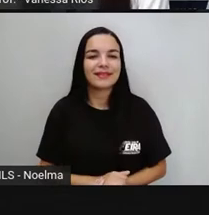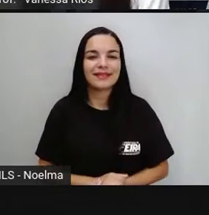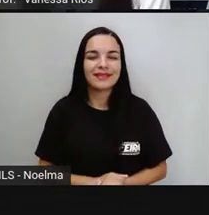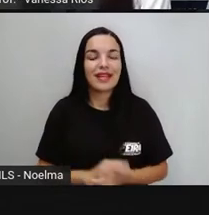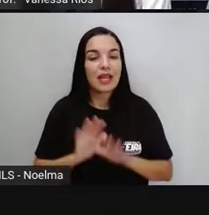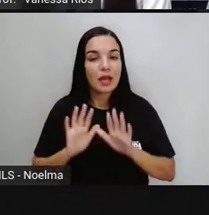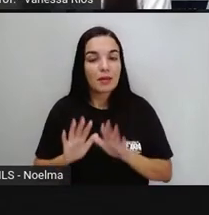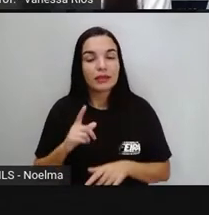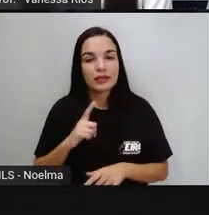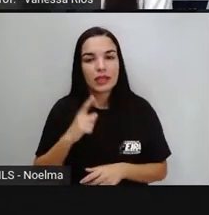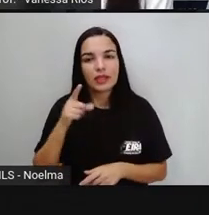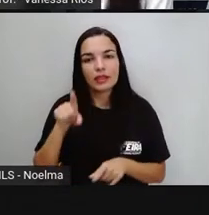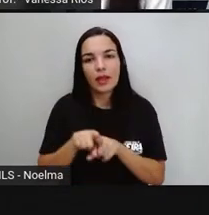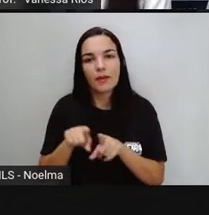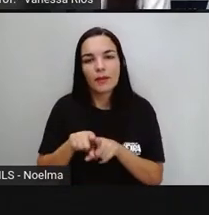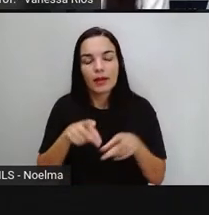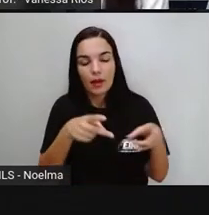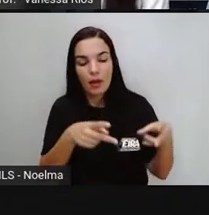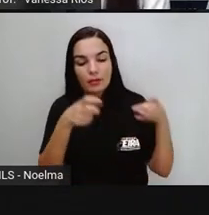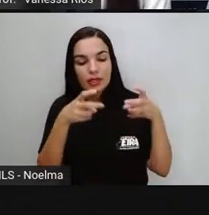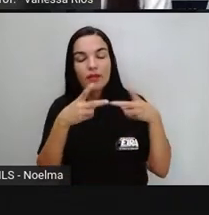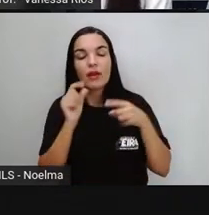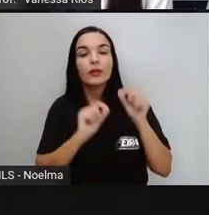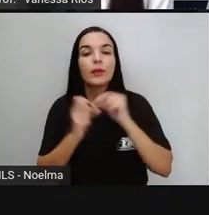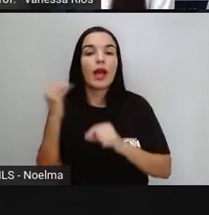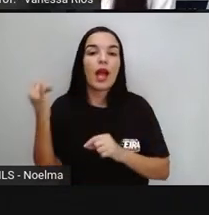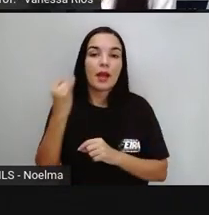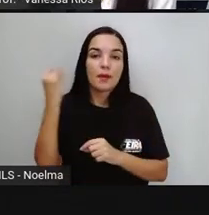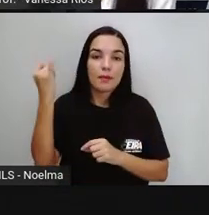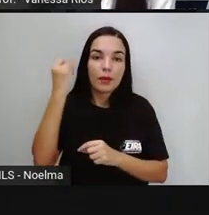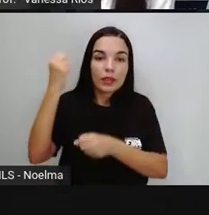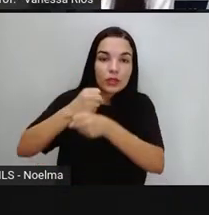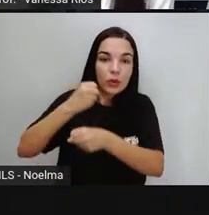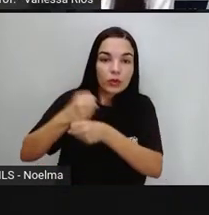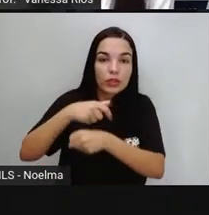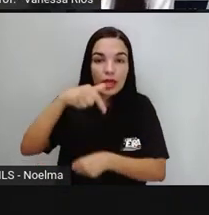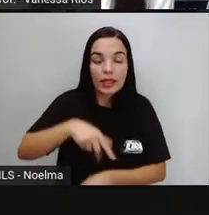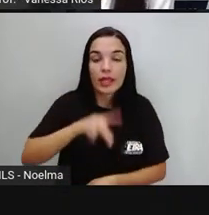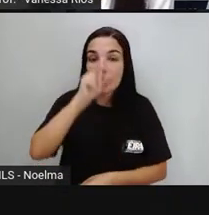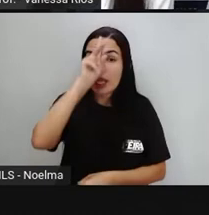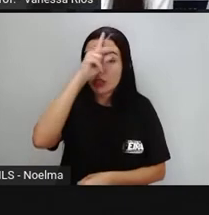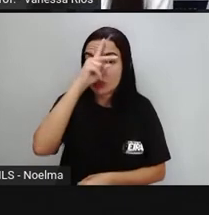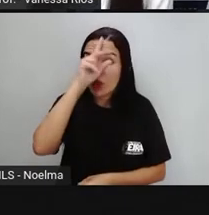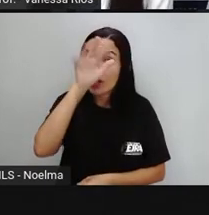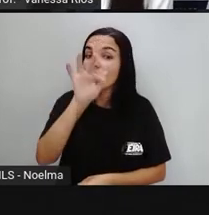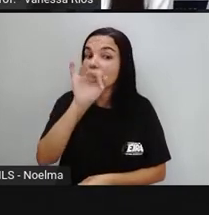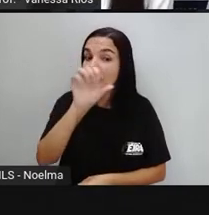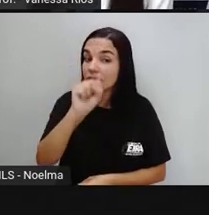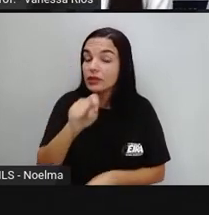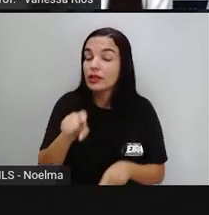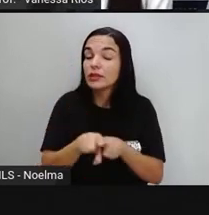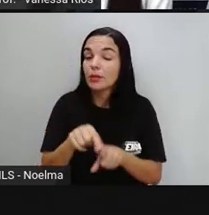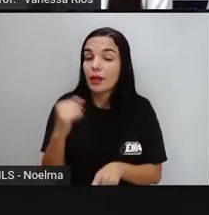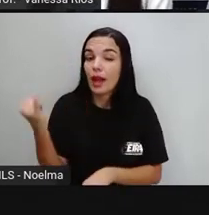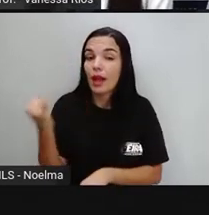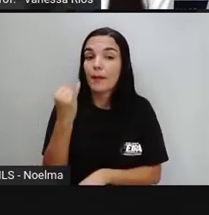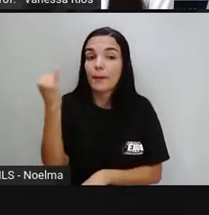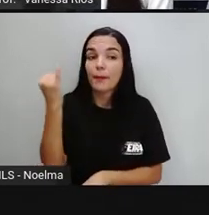Mas a gente observa também a importância dessa construção para a história de Feira de Santana e o quanto é importante